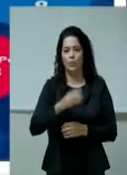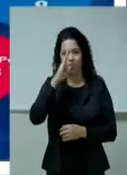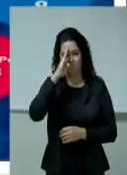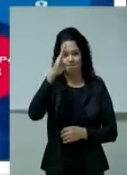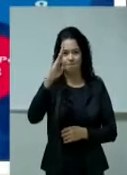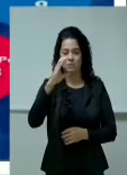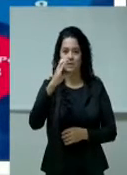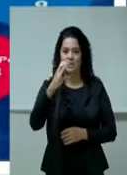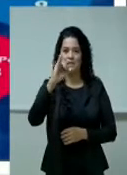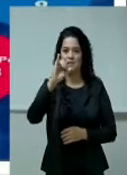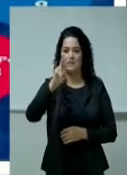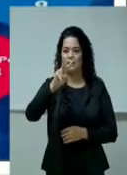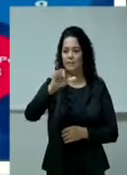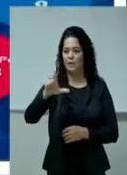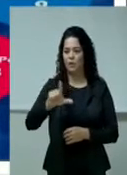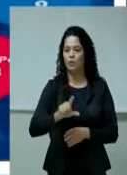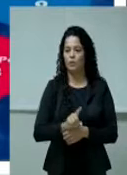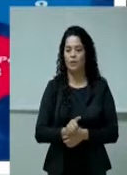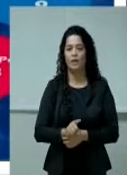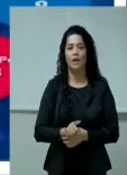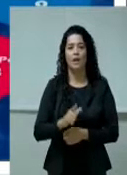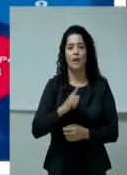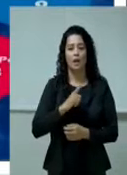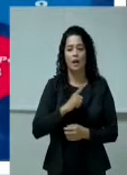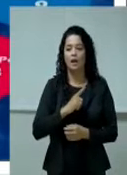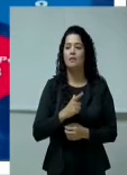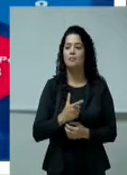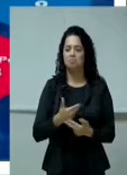não. Amantino, é um negócio fantástico.